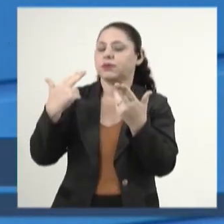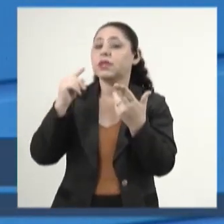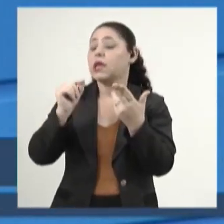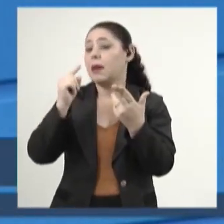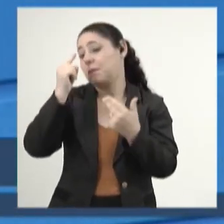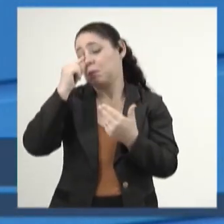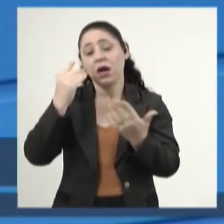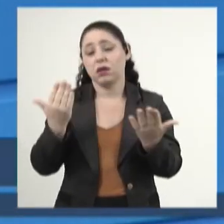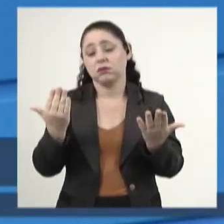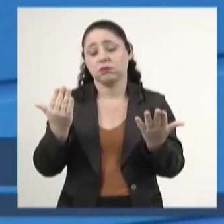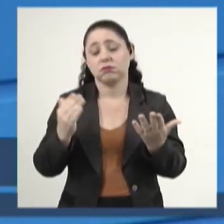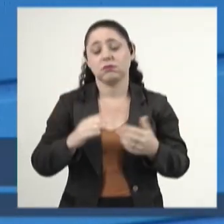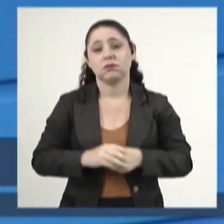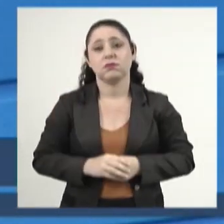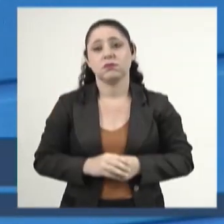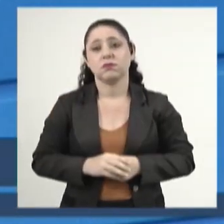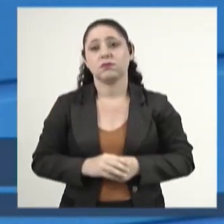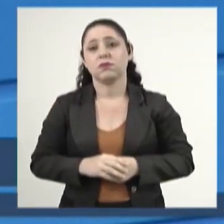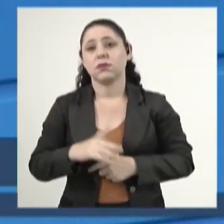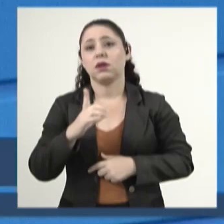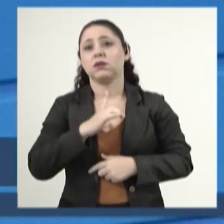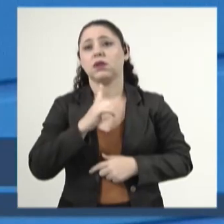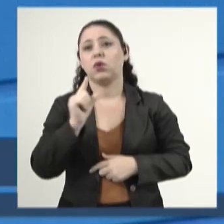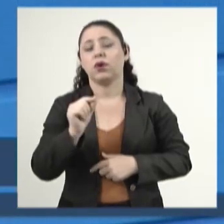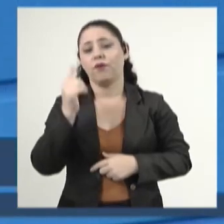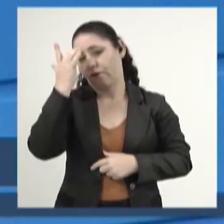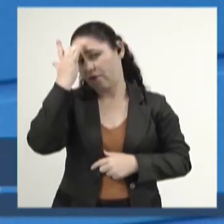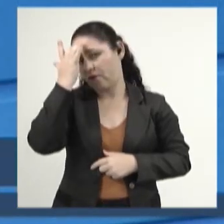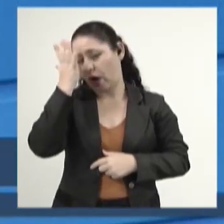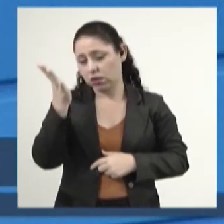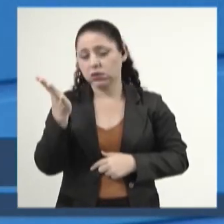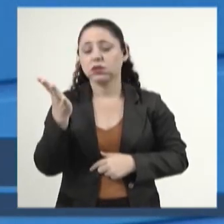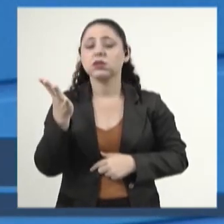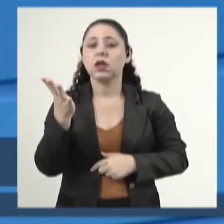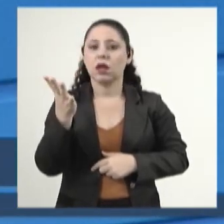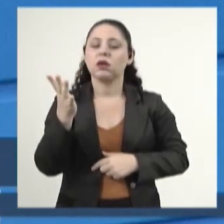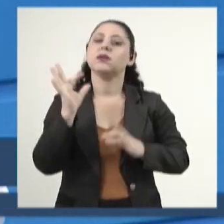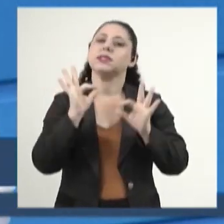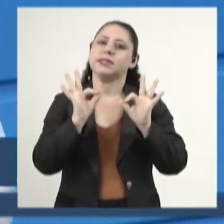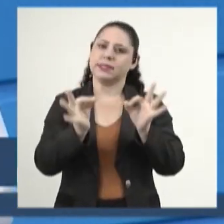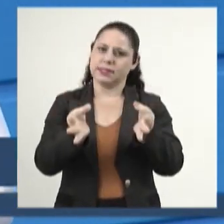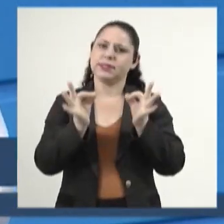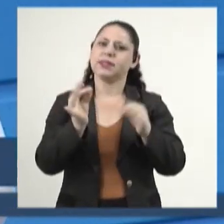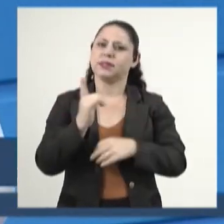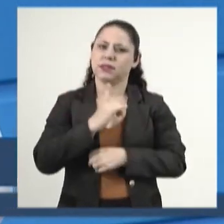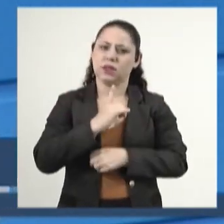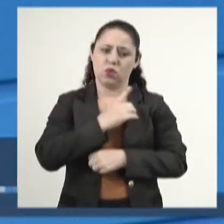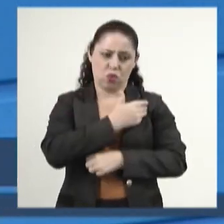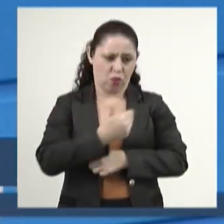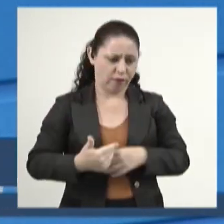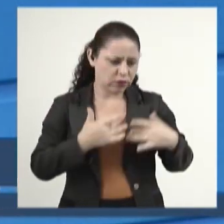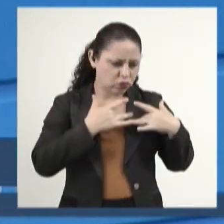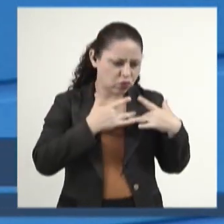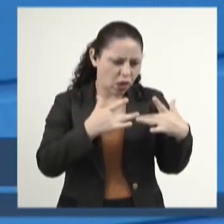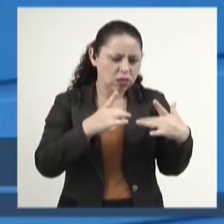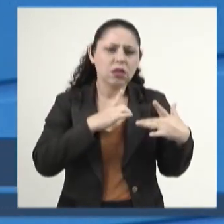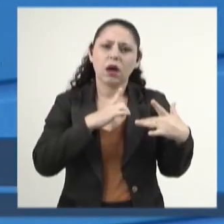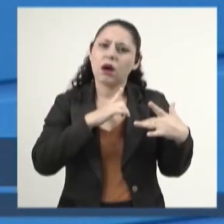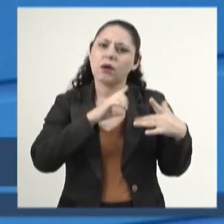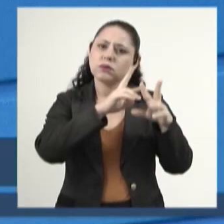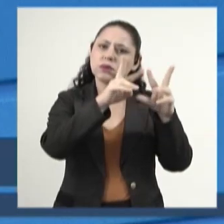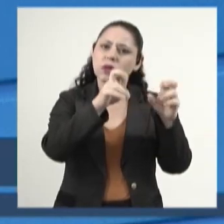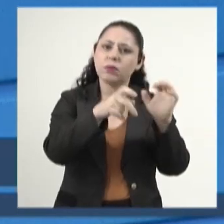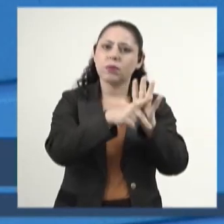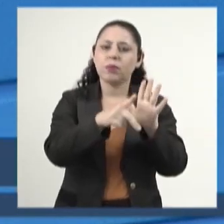são as mães. E, com isso, vai facilitar e muito, e eu tenho certeza que o governador sensível a essa